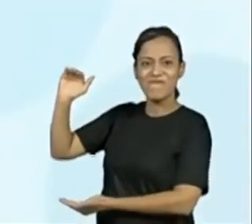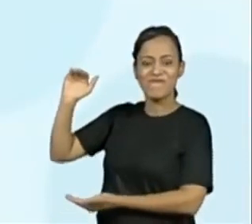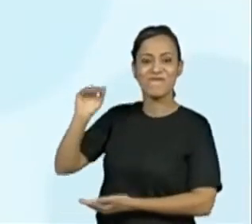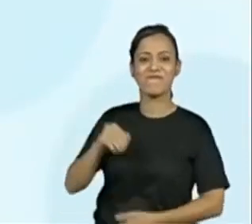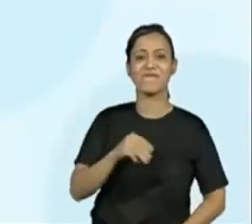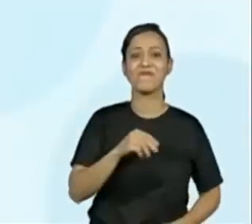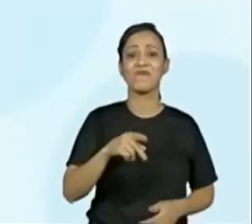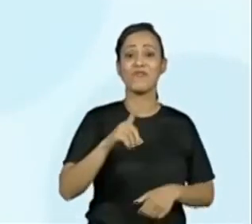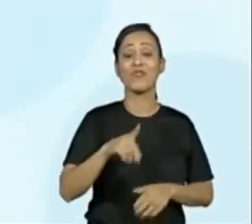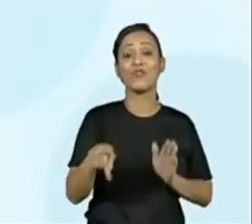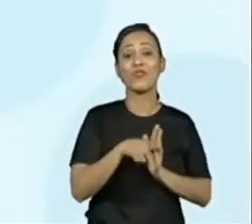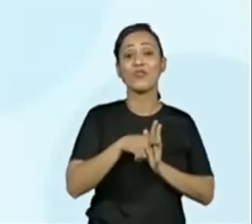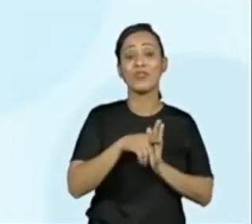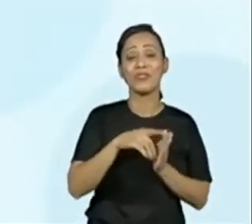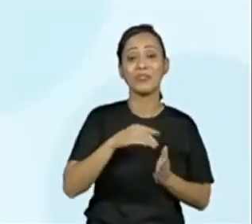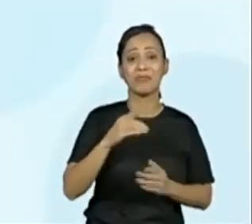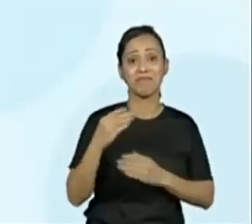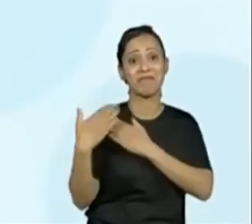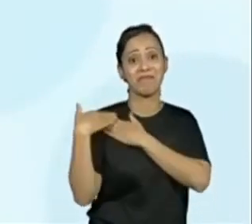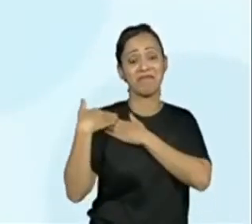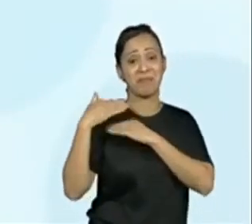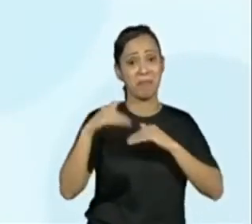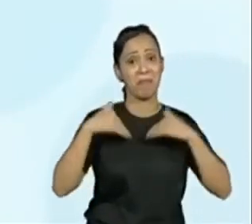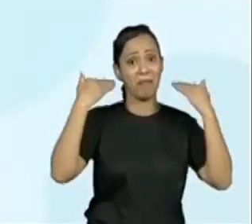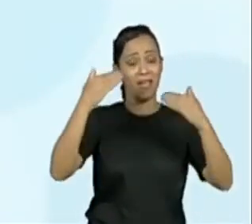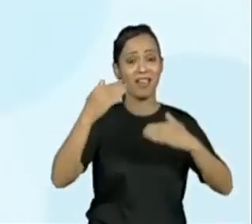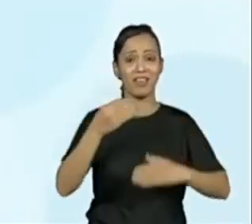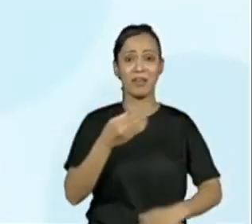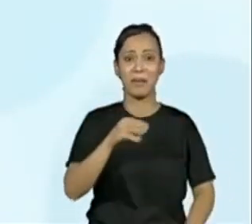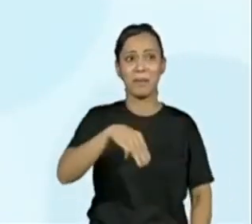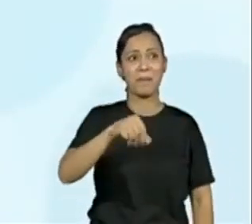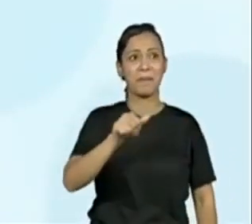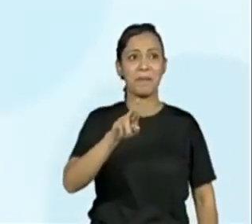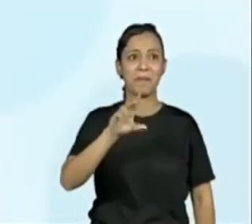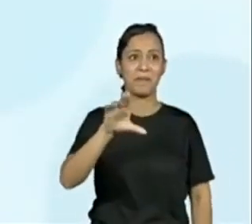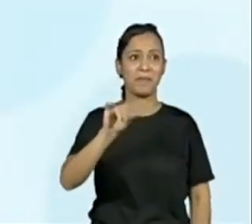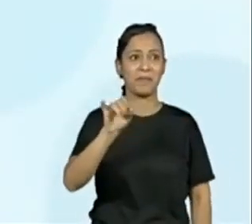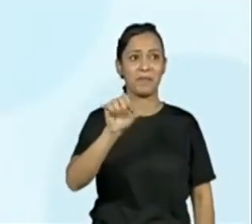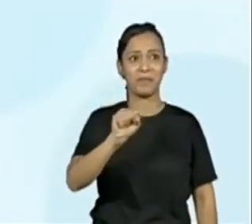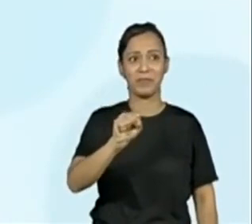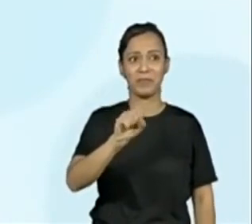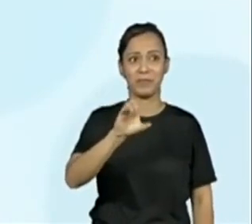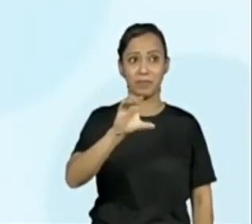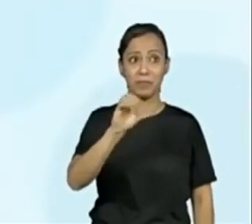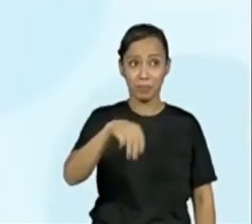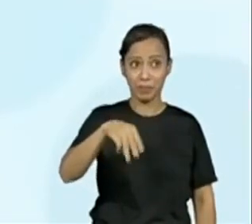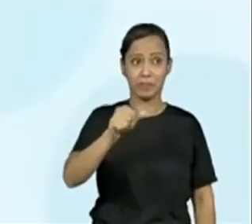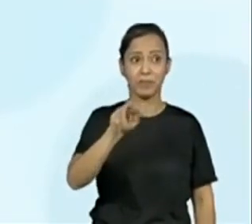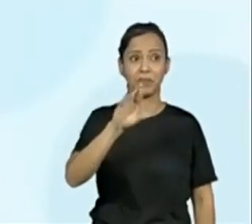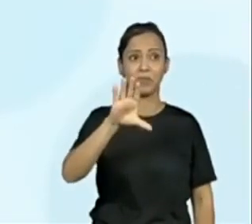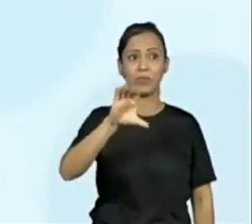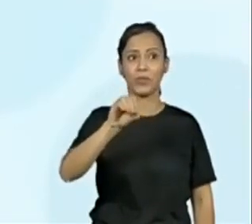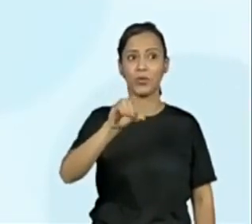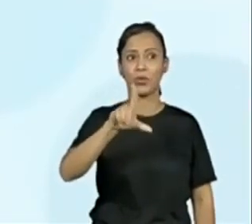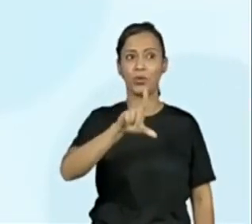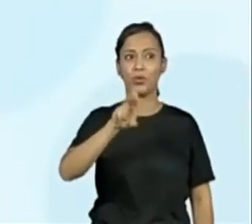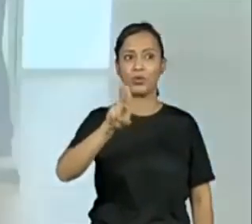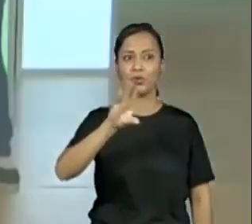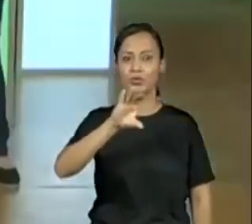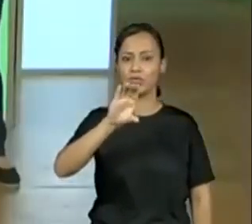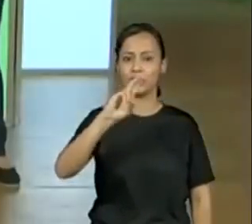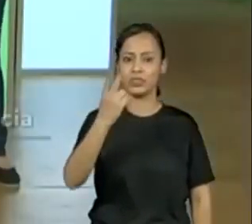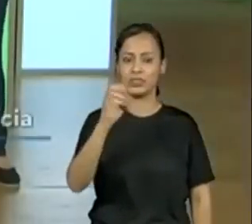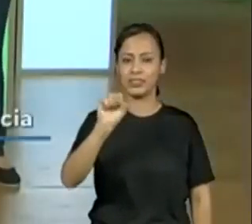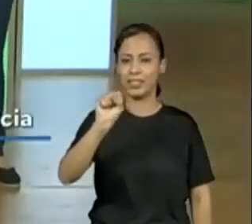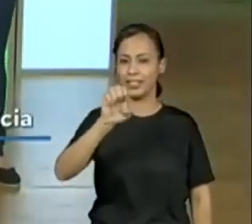Lucchesi. Isso mesmo, olha só. Então, agora descobrimos o envolvimento, hein, professora? Ah, então